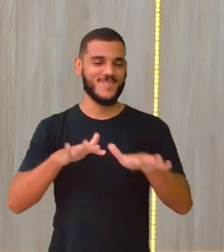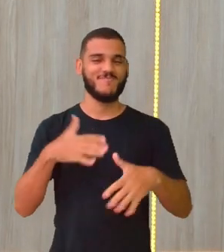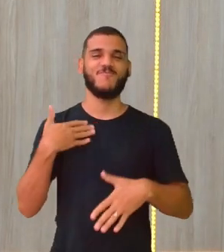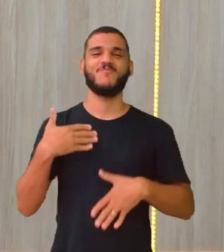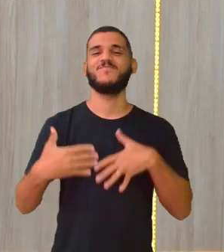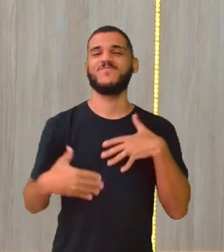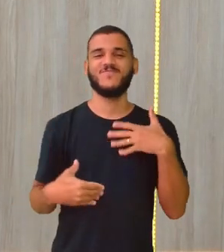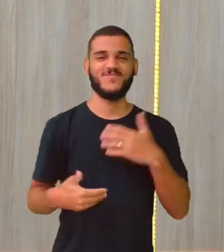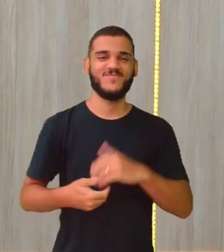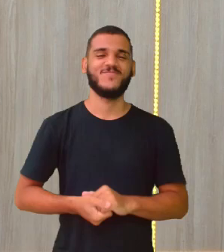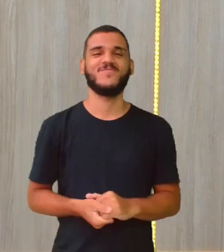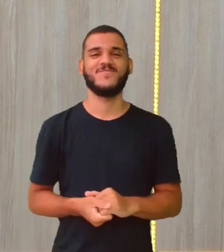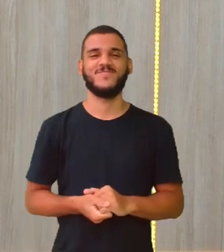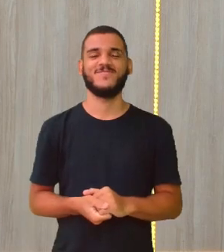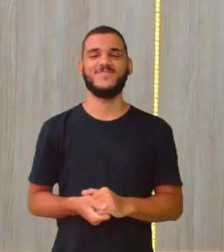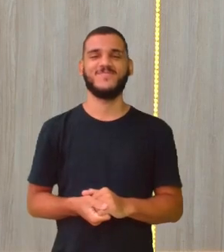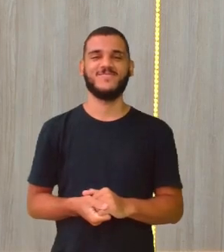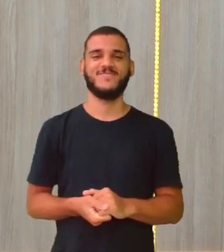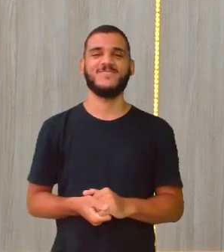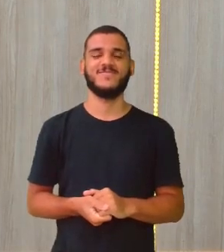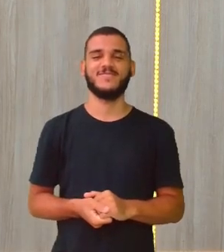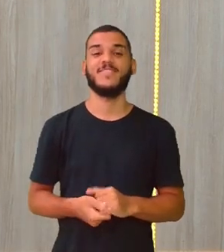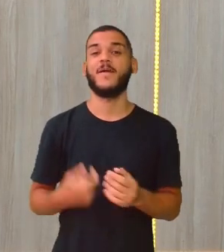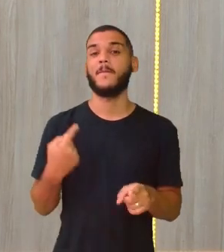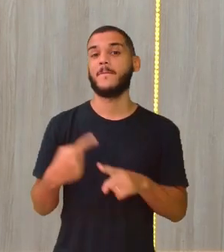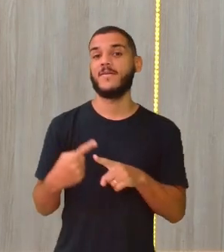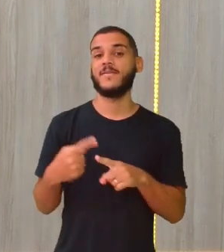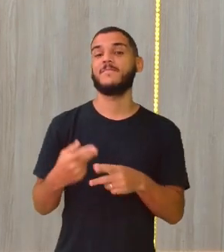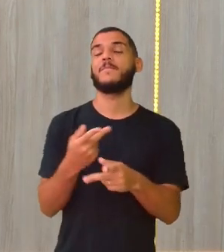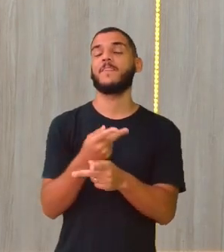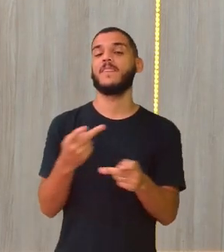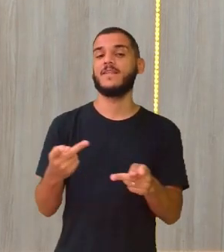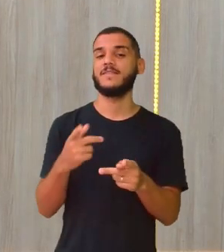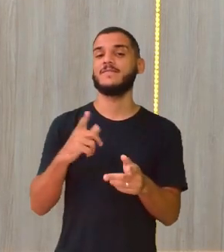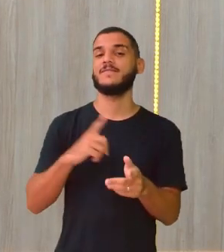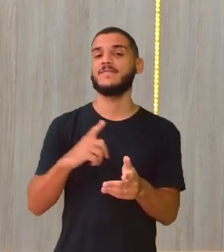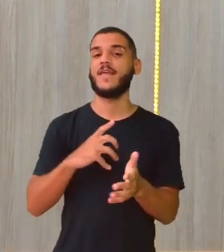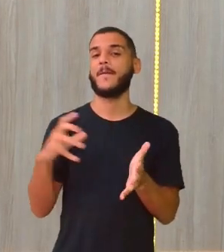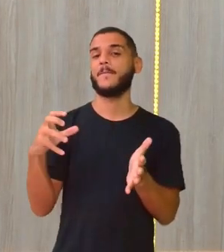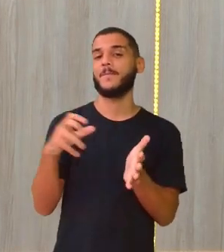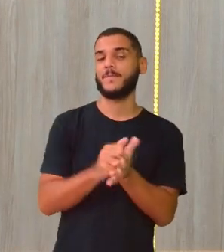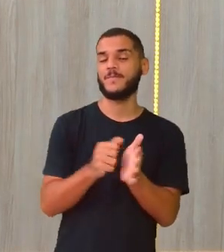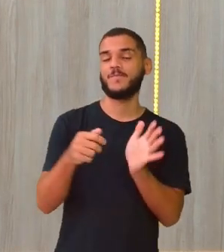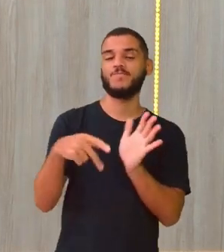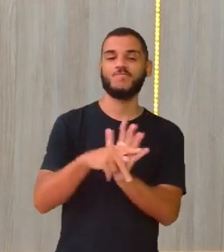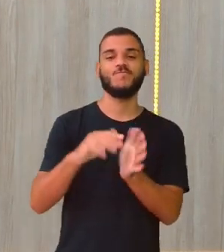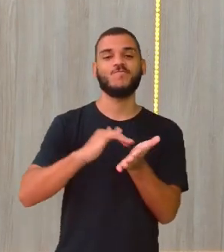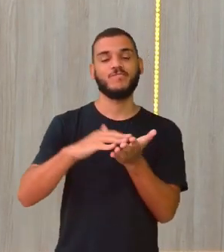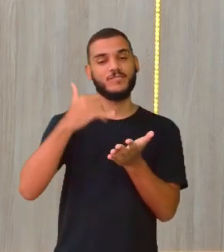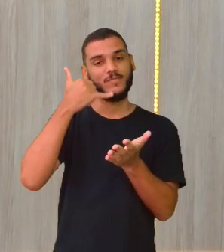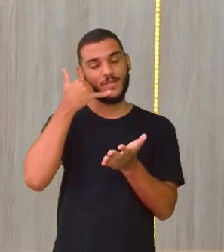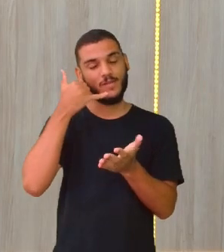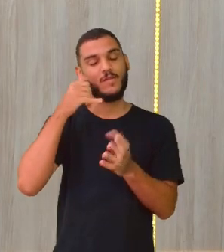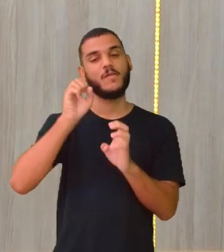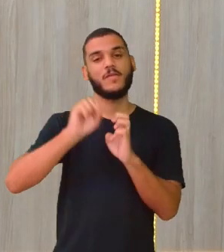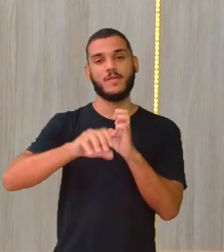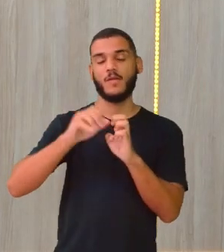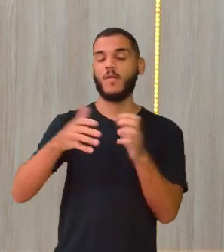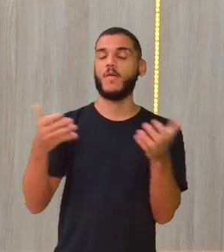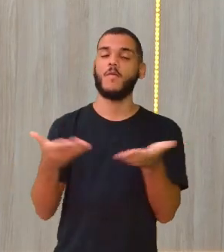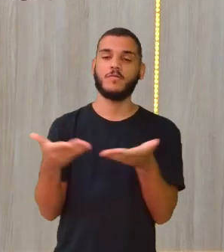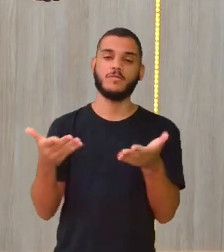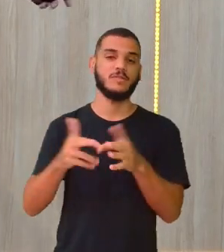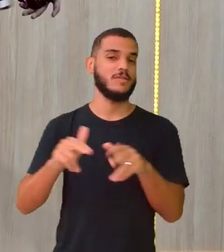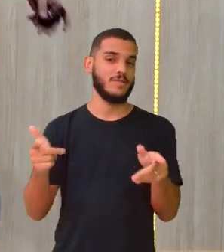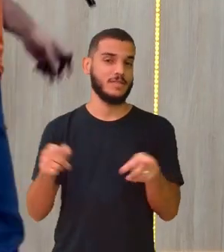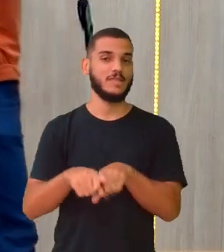sambala, sambala. Olha aí, Porque você instala no seu celular o Educa Recife. E hoje não é diferente,